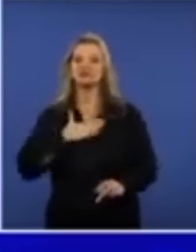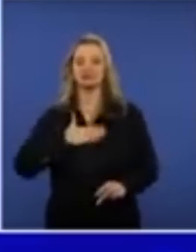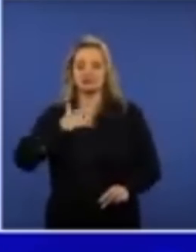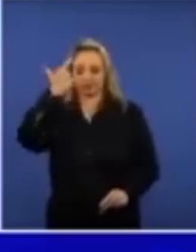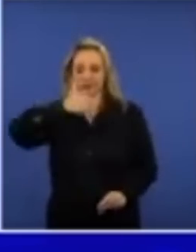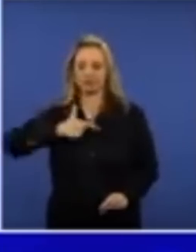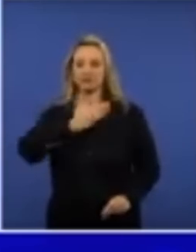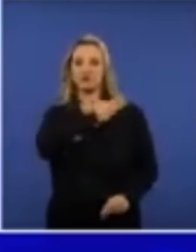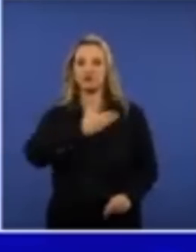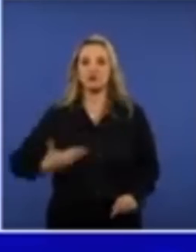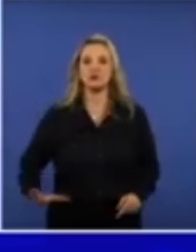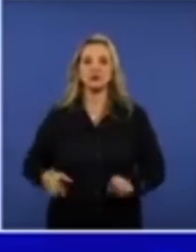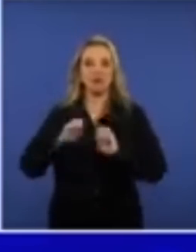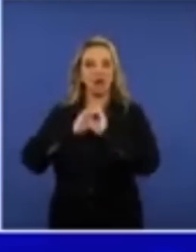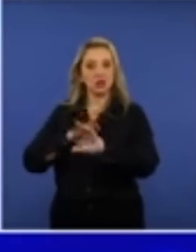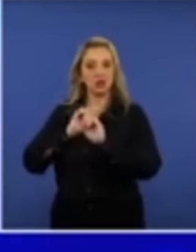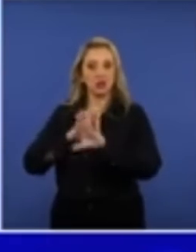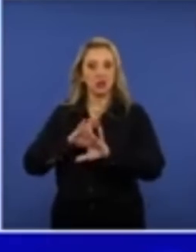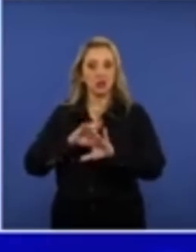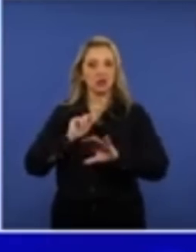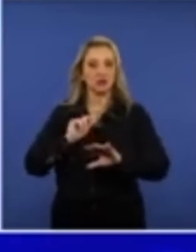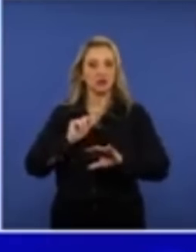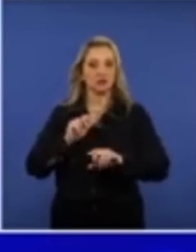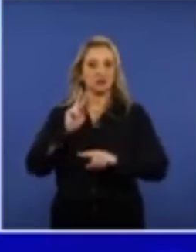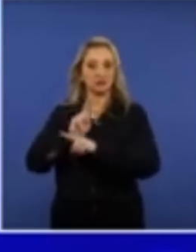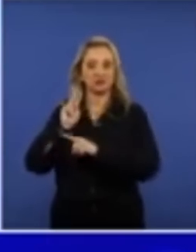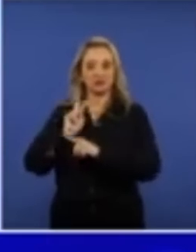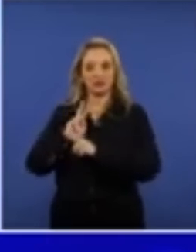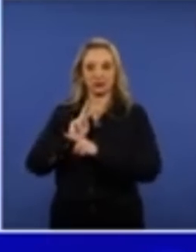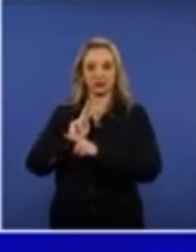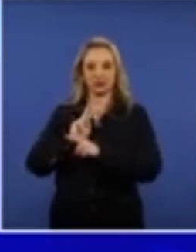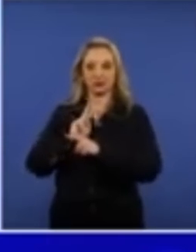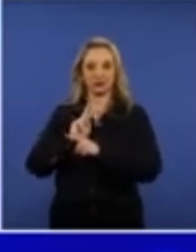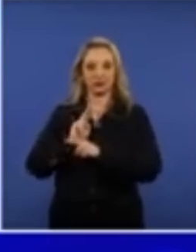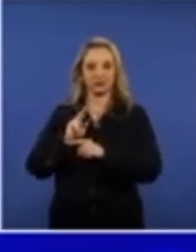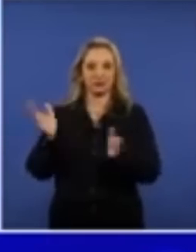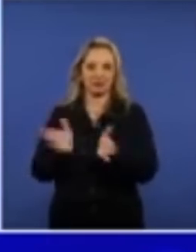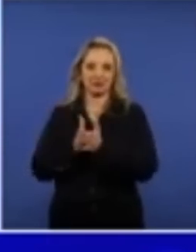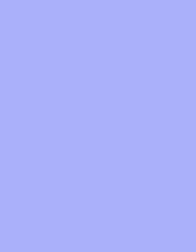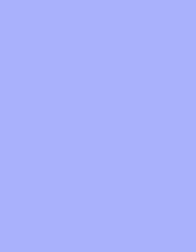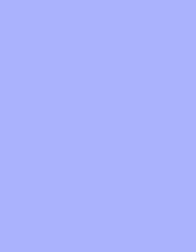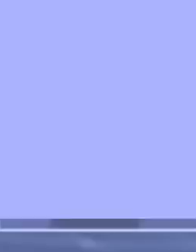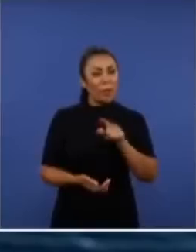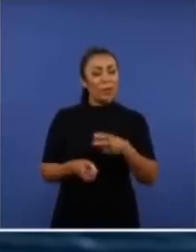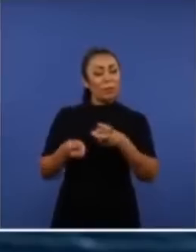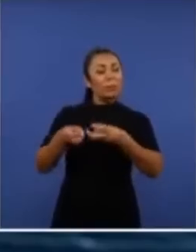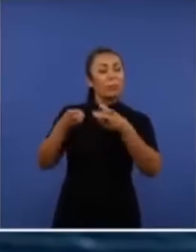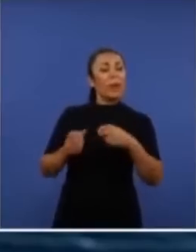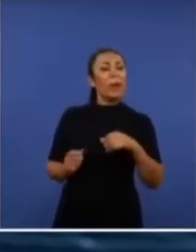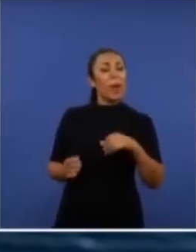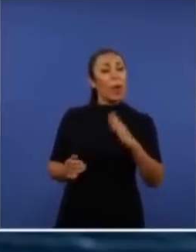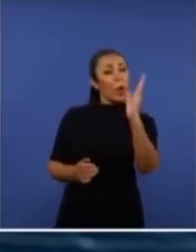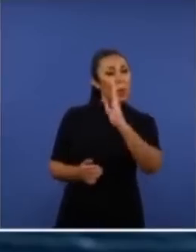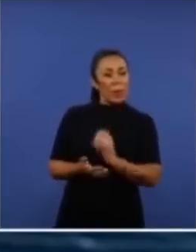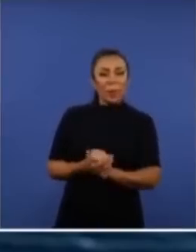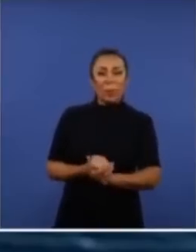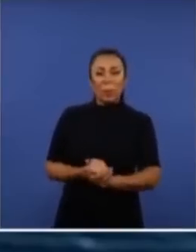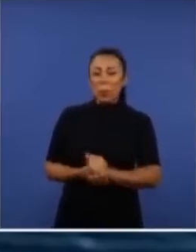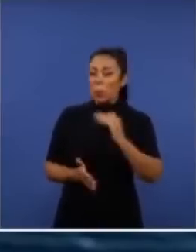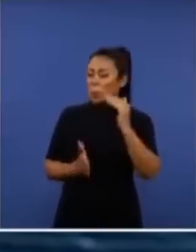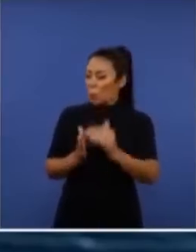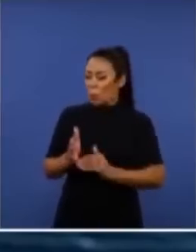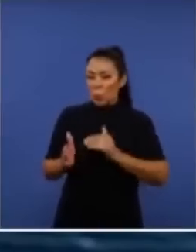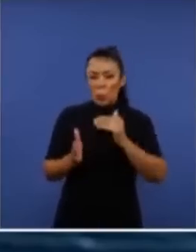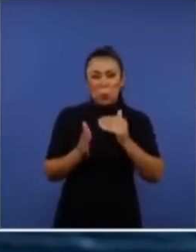serei o presidente da educação e aquele que vai cuidar do bolso da família pobre brasileira. Tudo está fora do lugar.